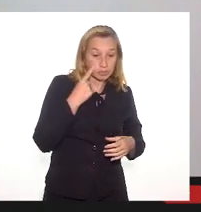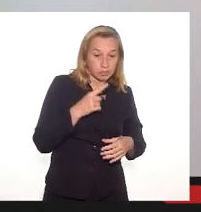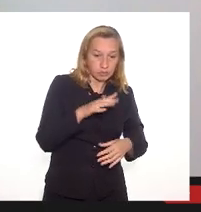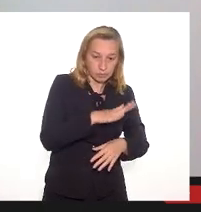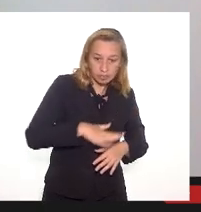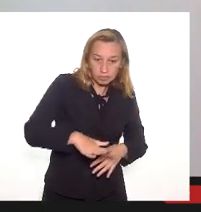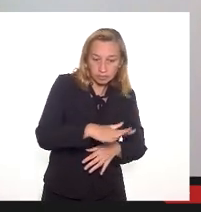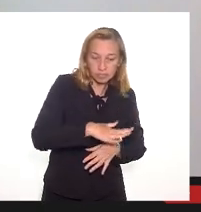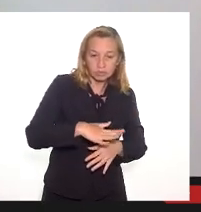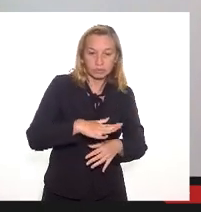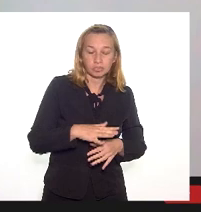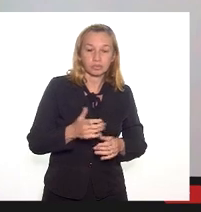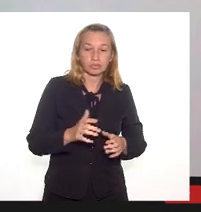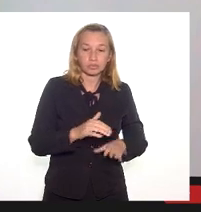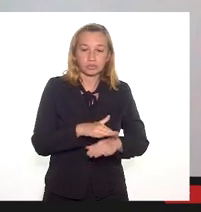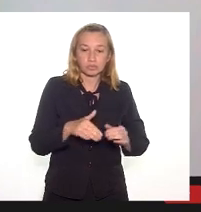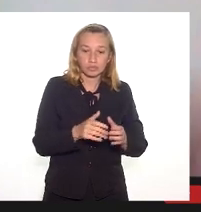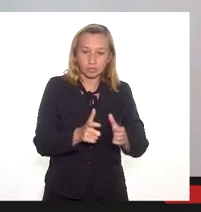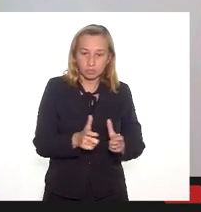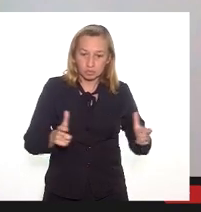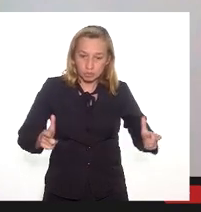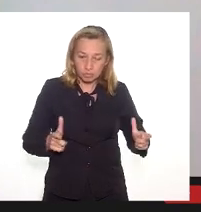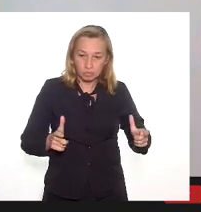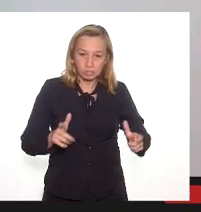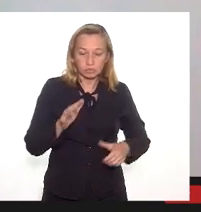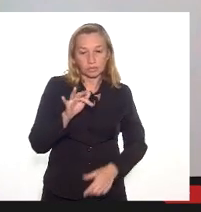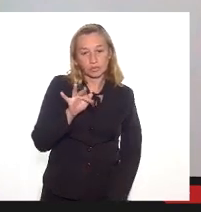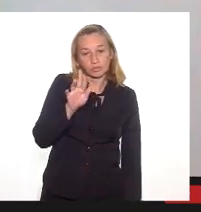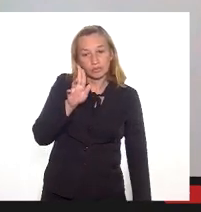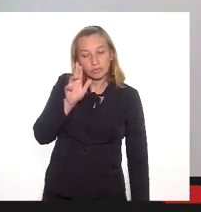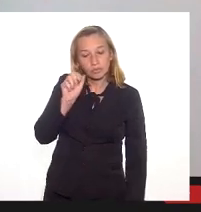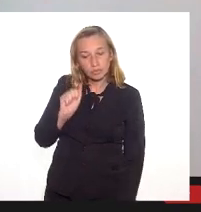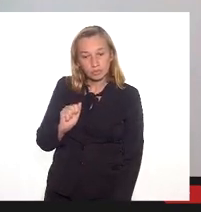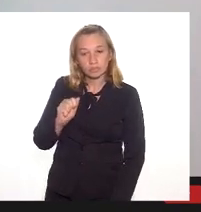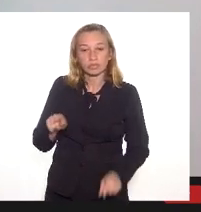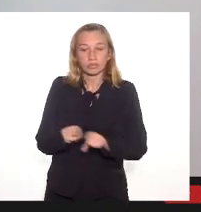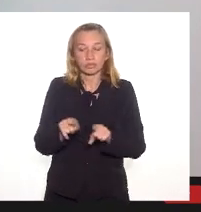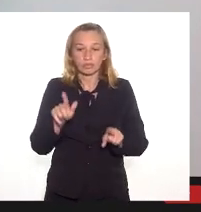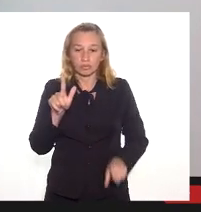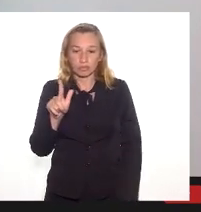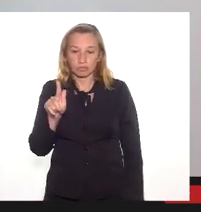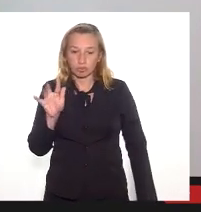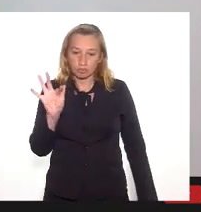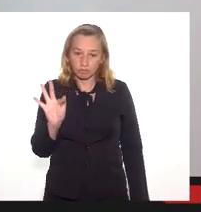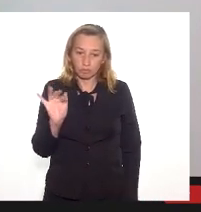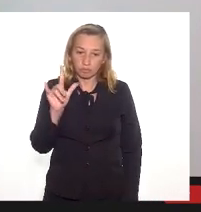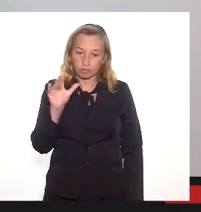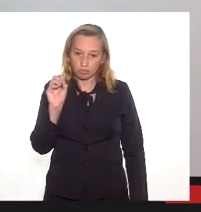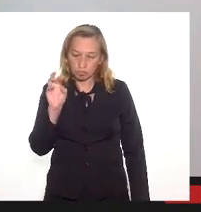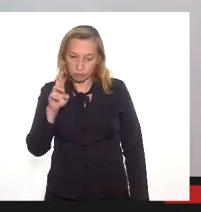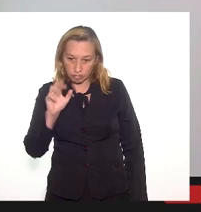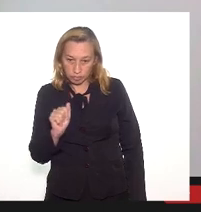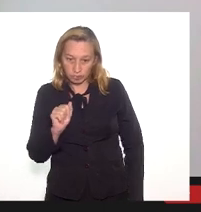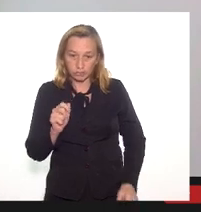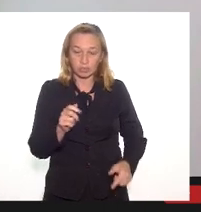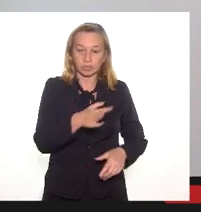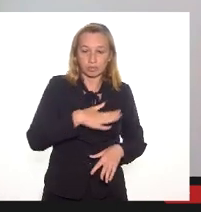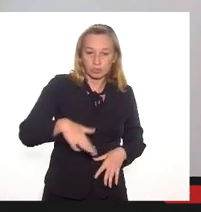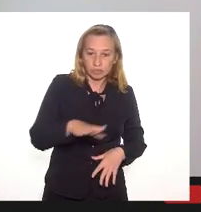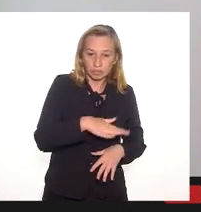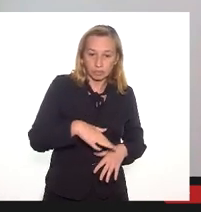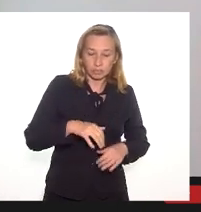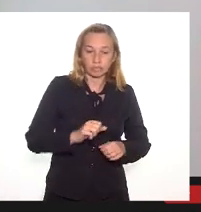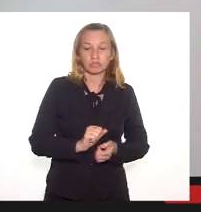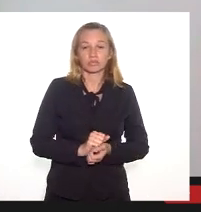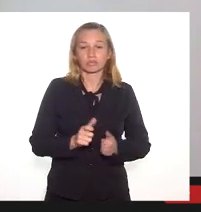envolve todo um ecossistema de fauna e flora, bem como, trata-se de uma área de, de planície